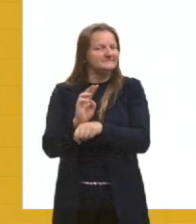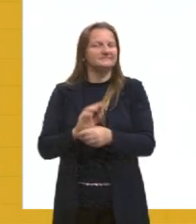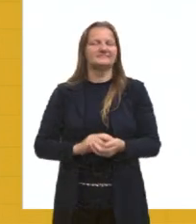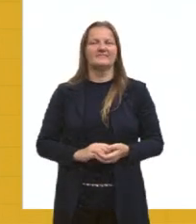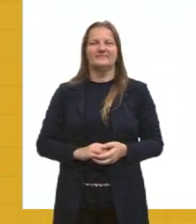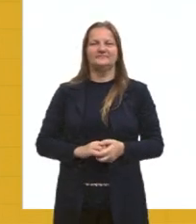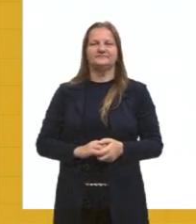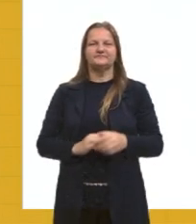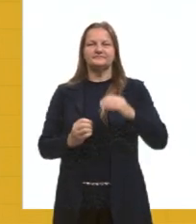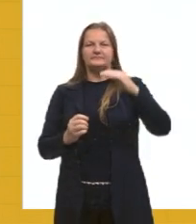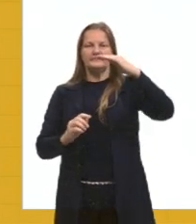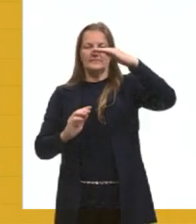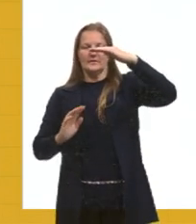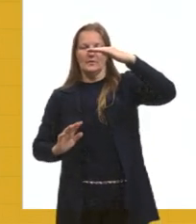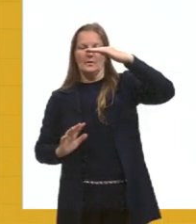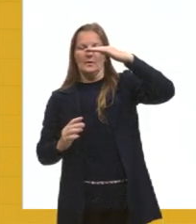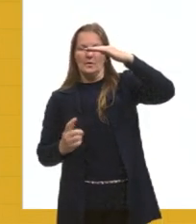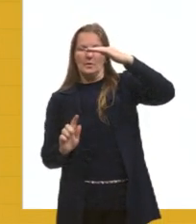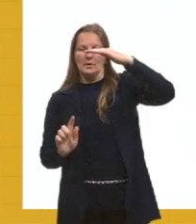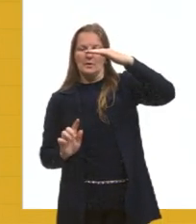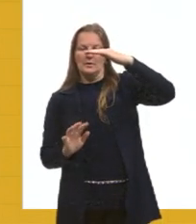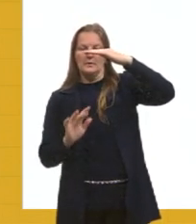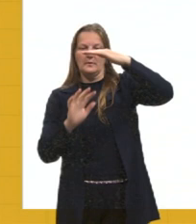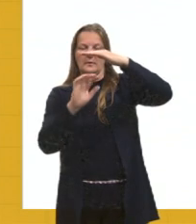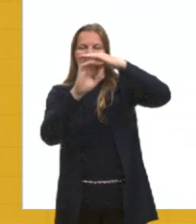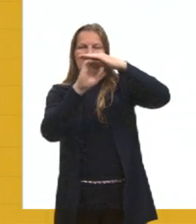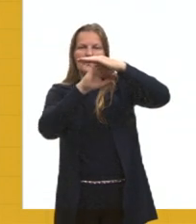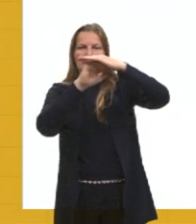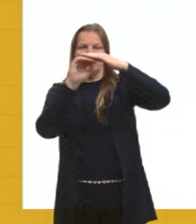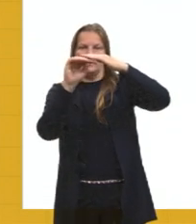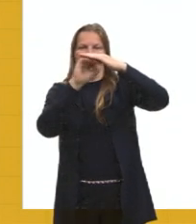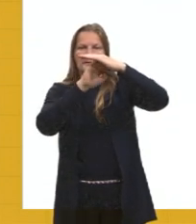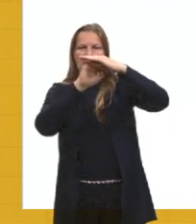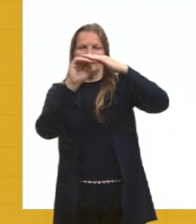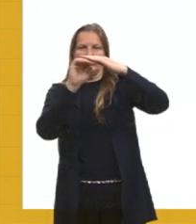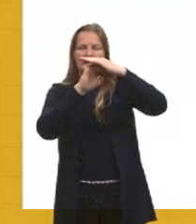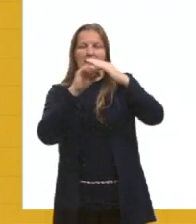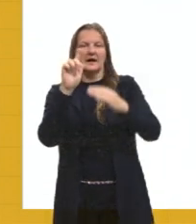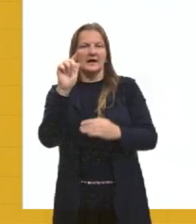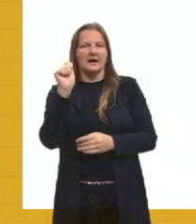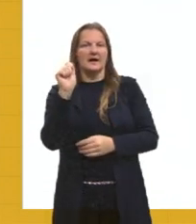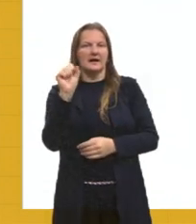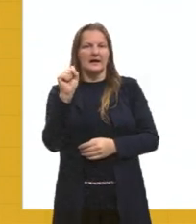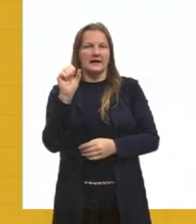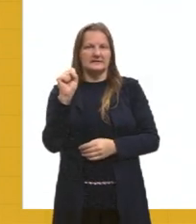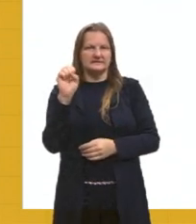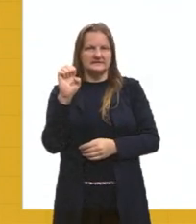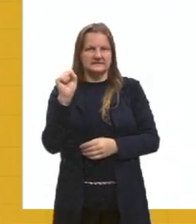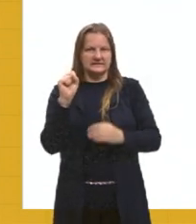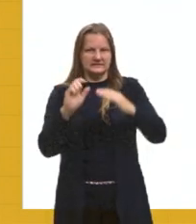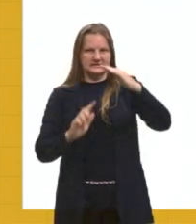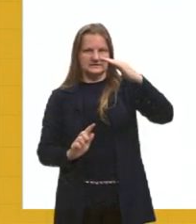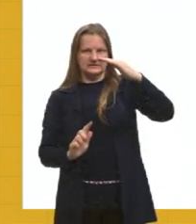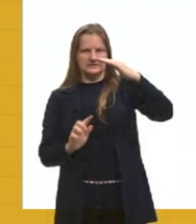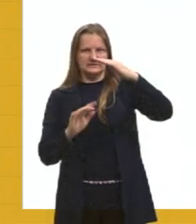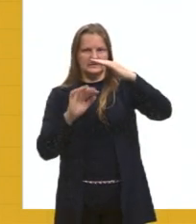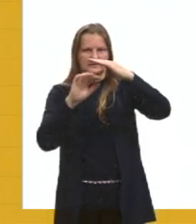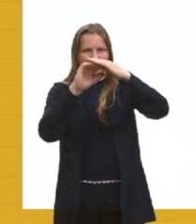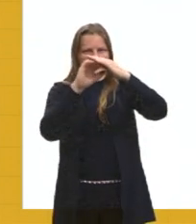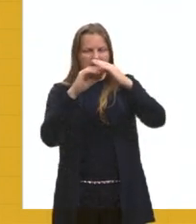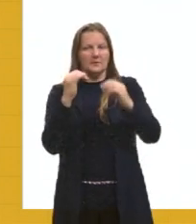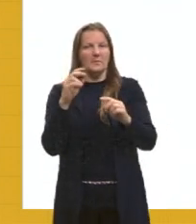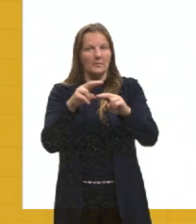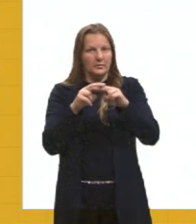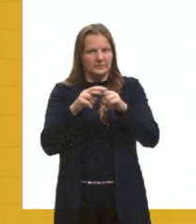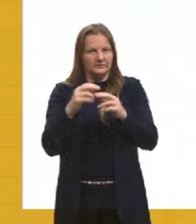ação antrópica, pela ação do homem com esses gases aí do efeito estufa, né, dentro dessa questão, tá,